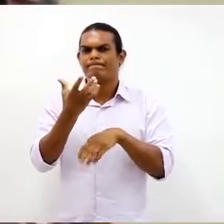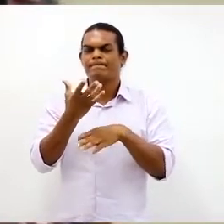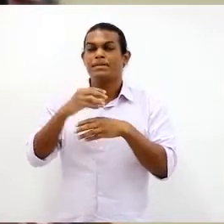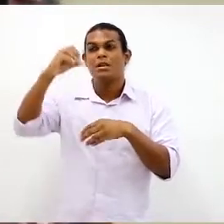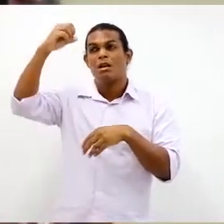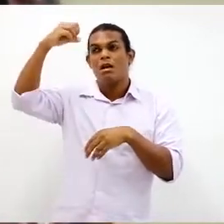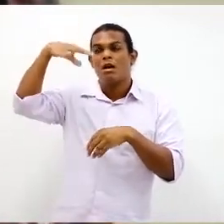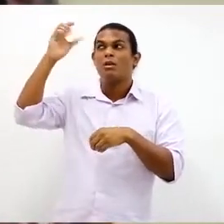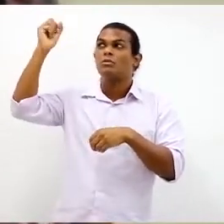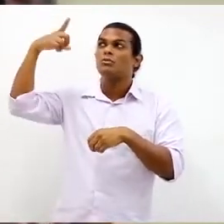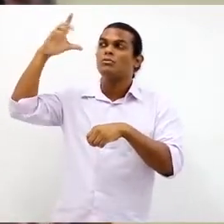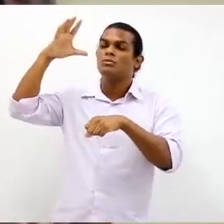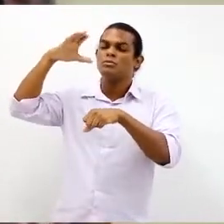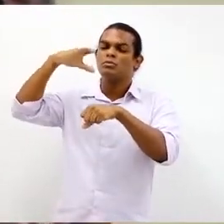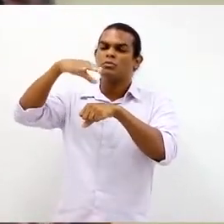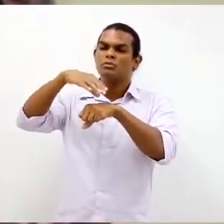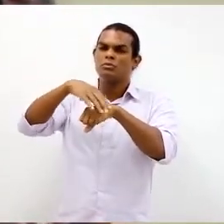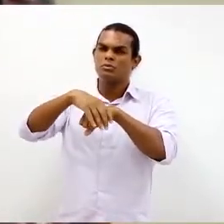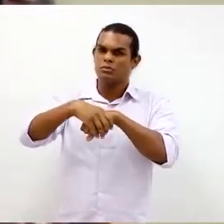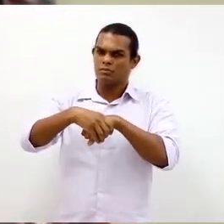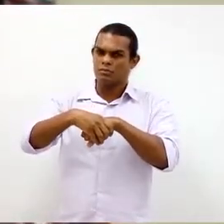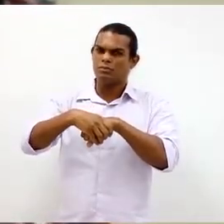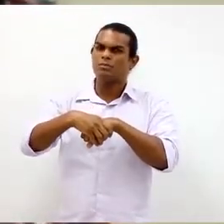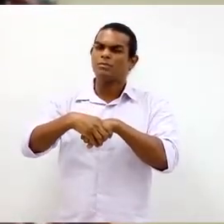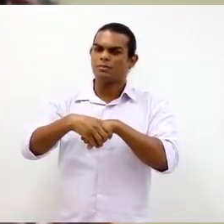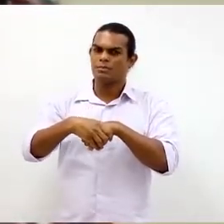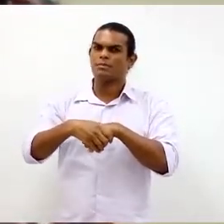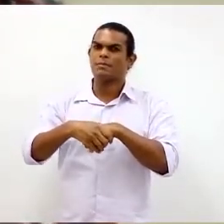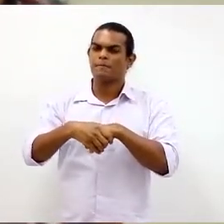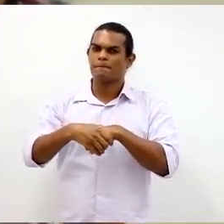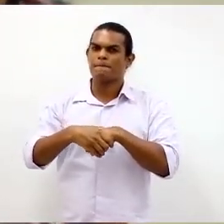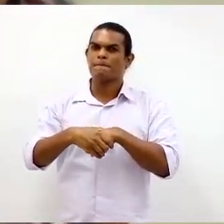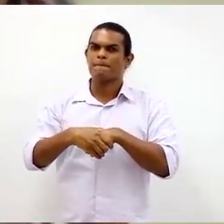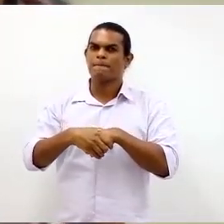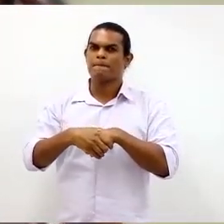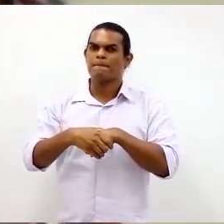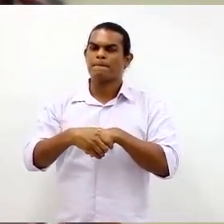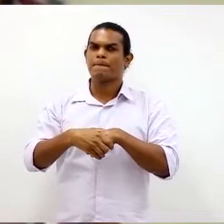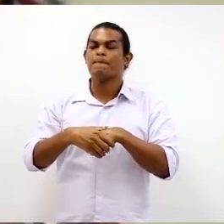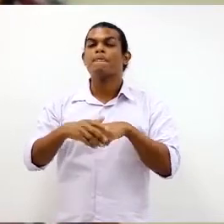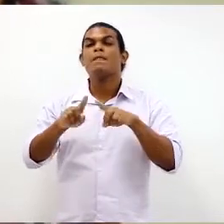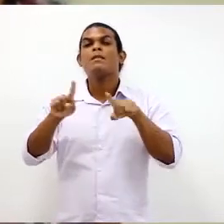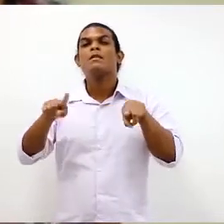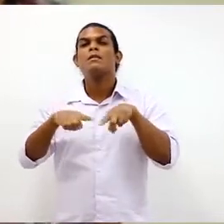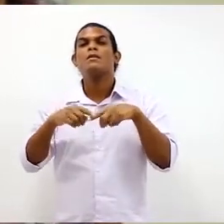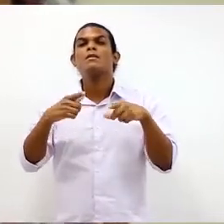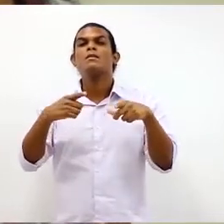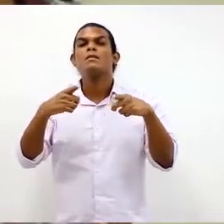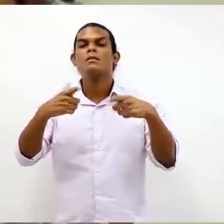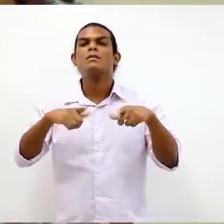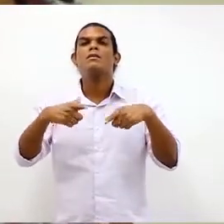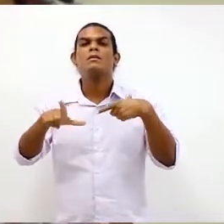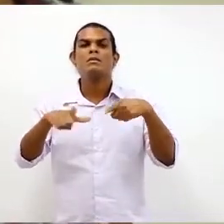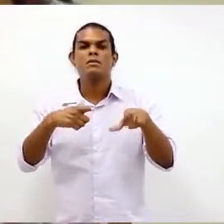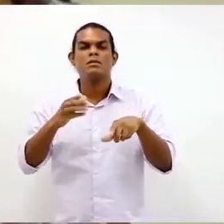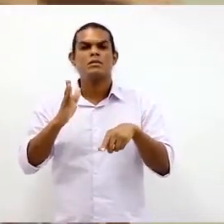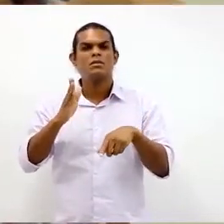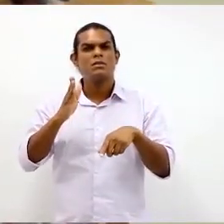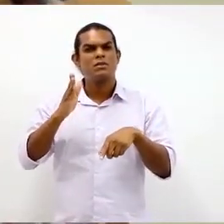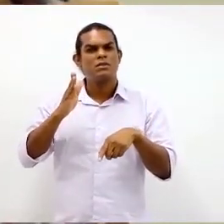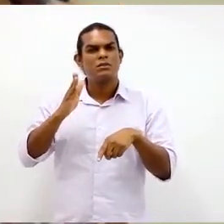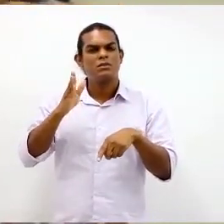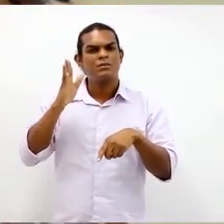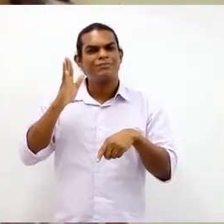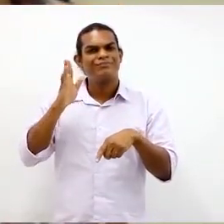vai caindo. E aí é quando entra a luminosidade artificial. Quando não, os ambientes de trabalho já têm a luminosidade artificial